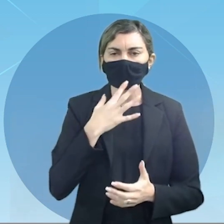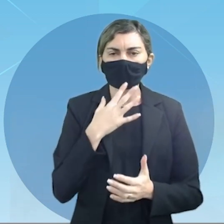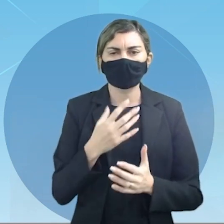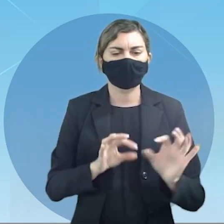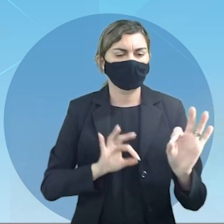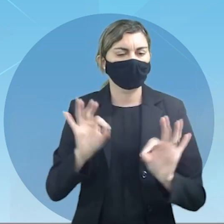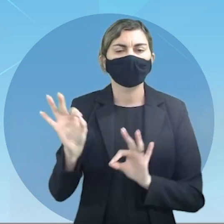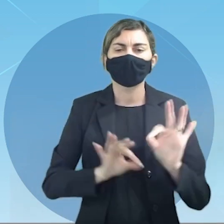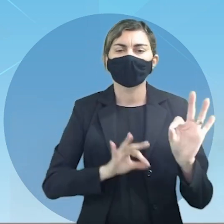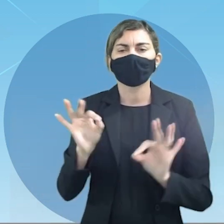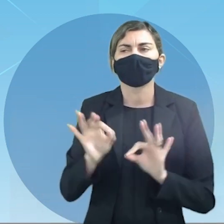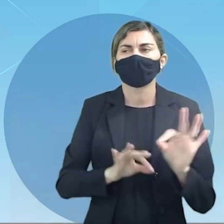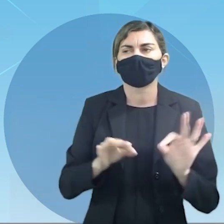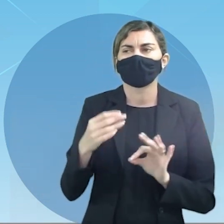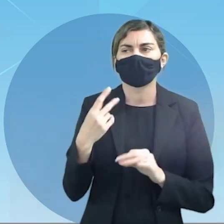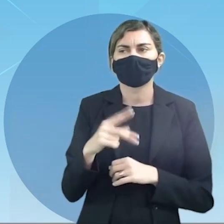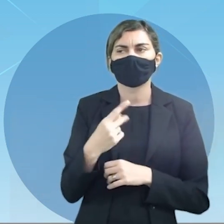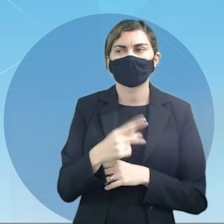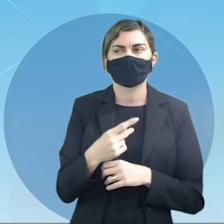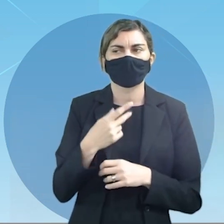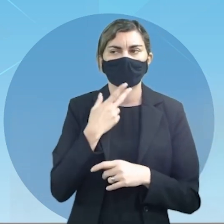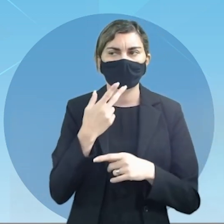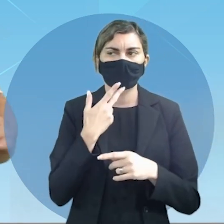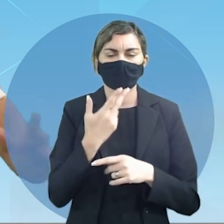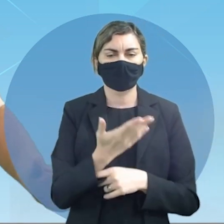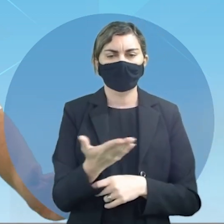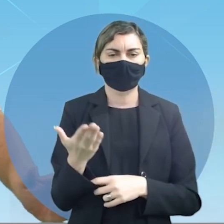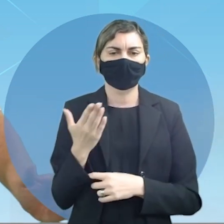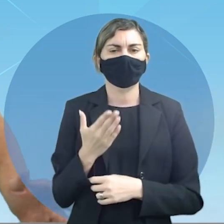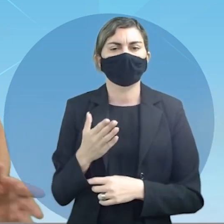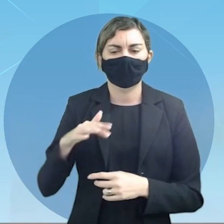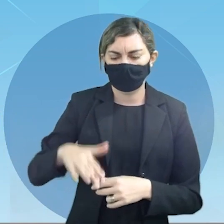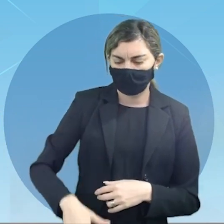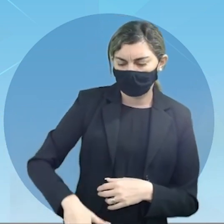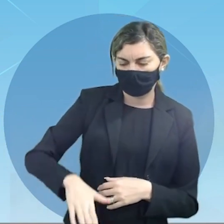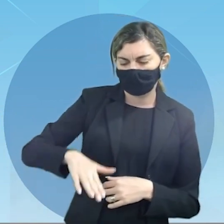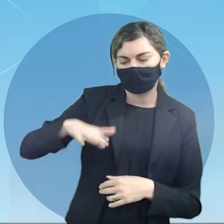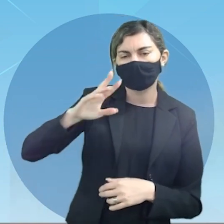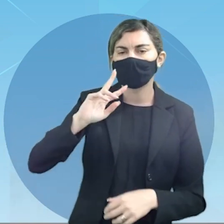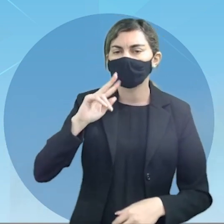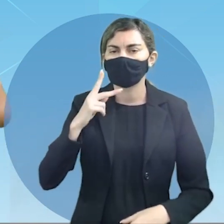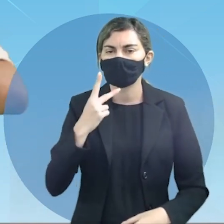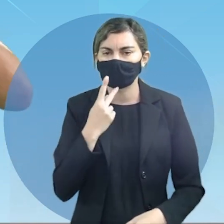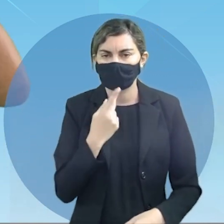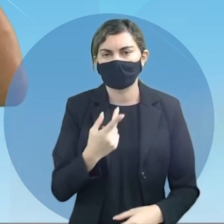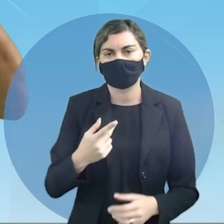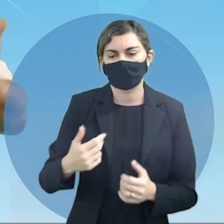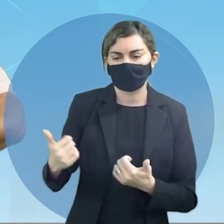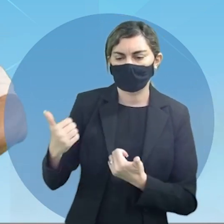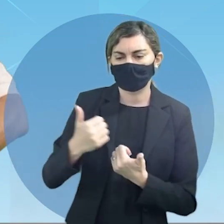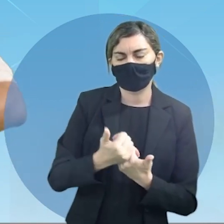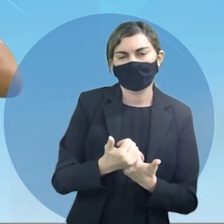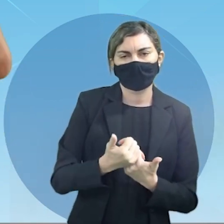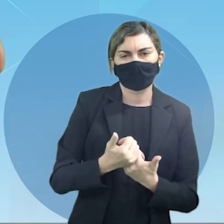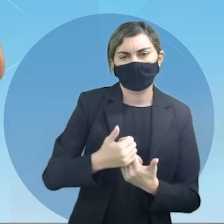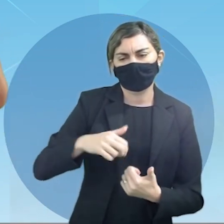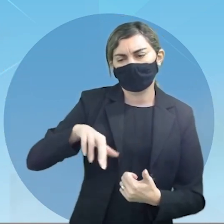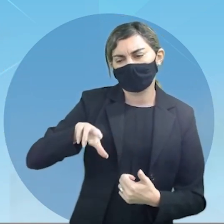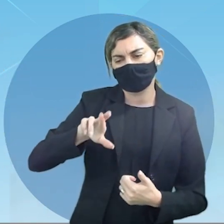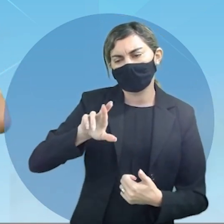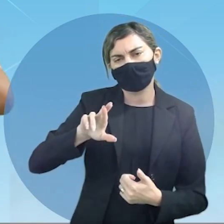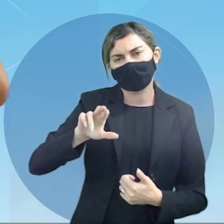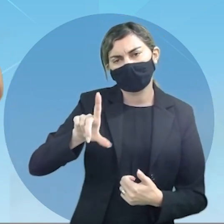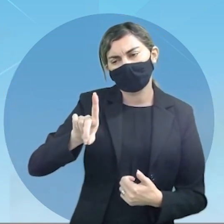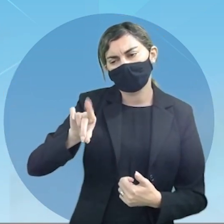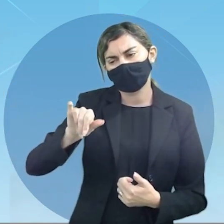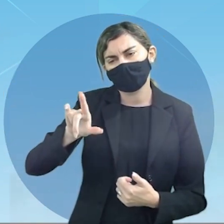da preparação dele como eu já falei a vocês desde criança ele foi reconhecido como a reencarnação de um grande